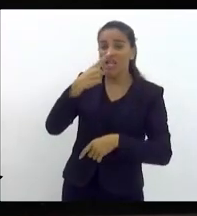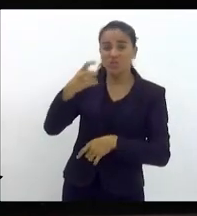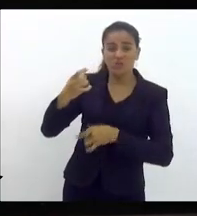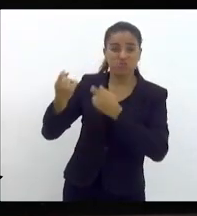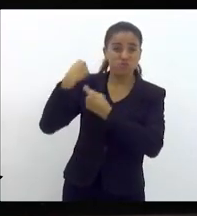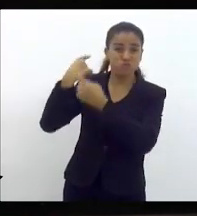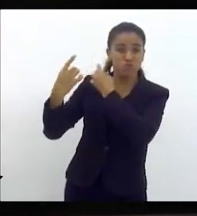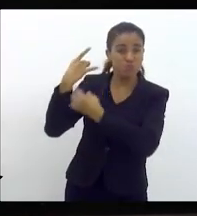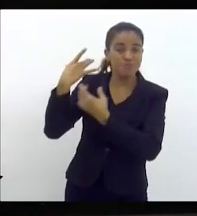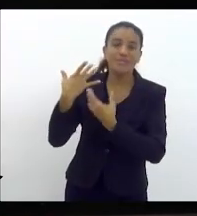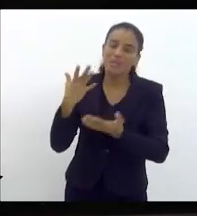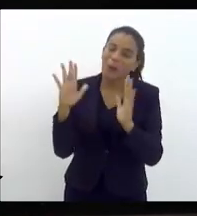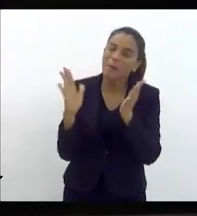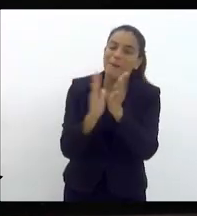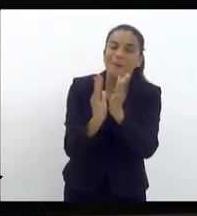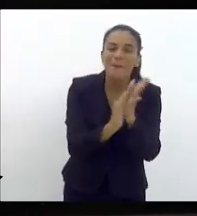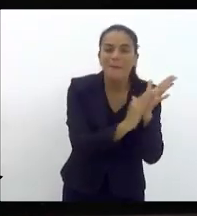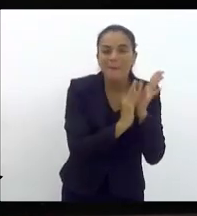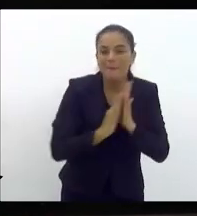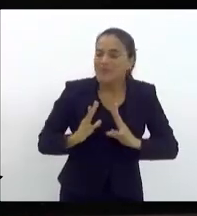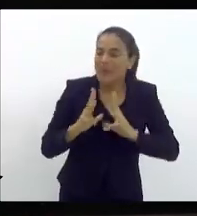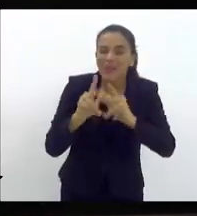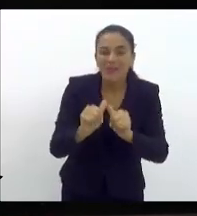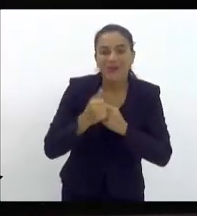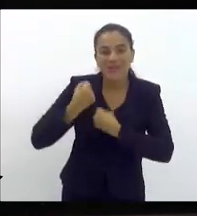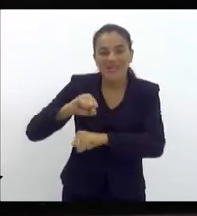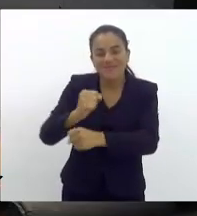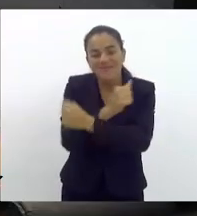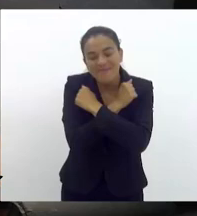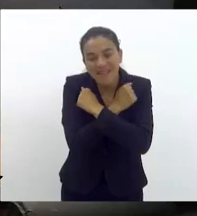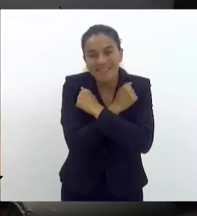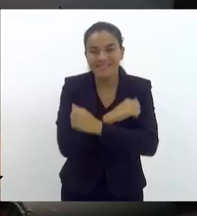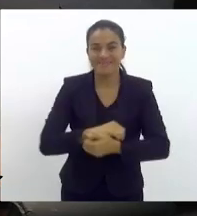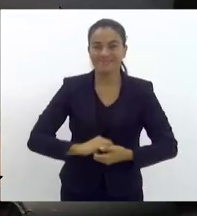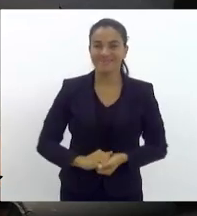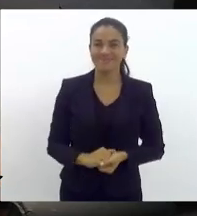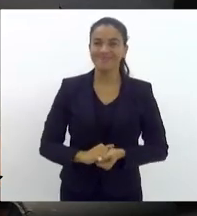parabéns a todos os garis e vamos seguir em frente. Um abraço. Obrigado.